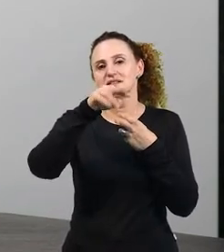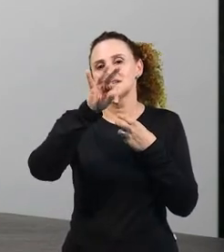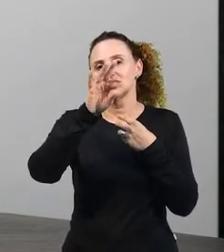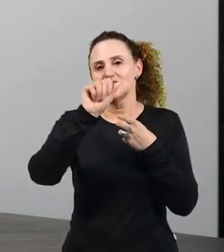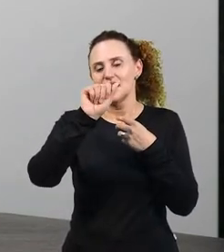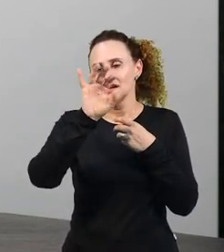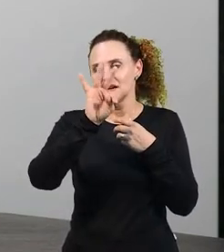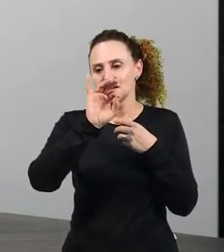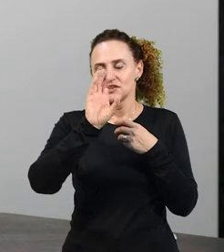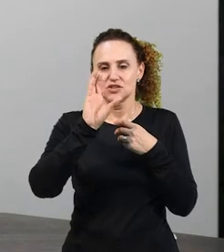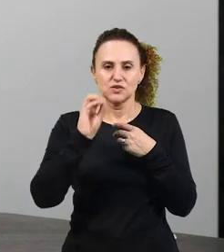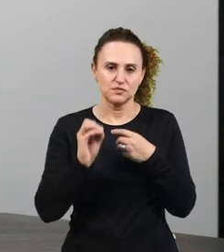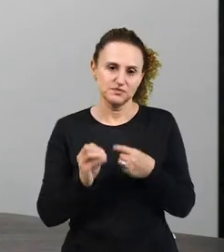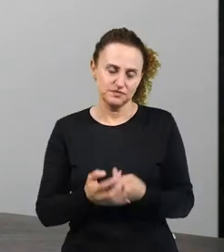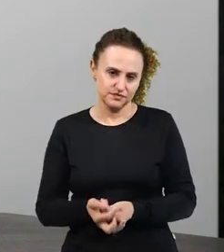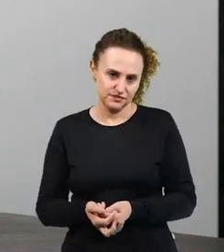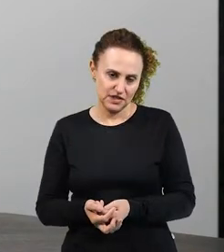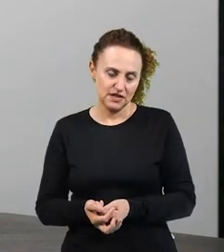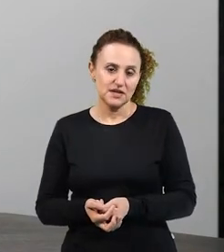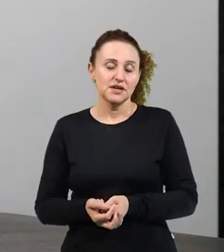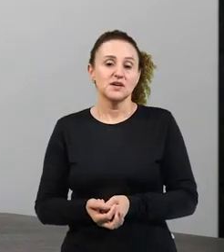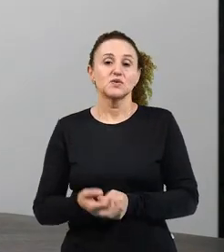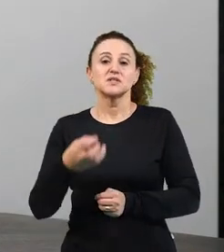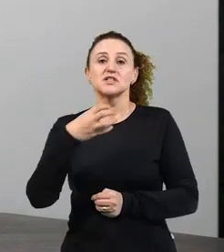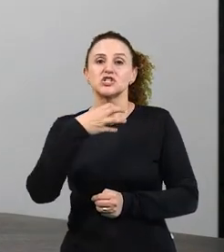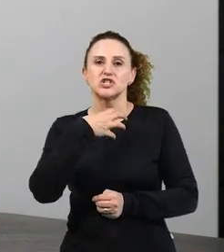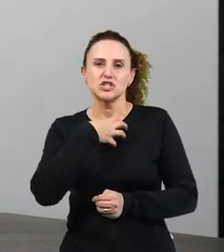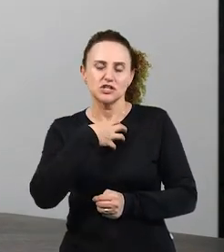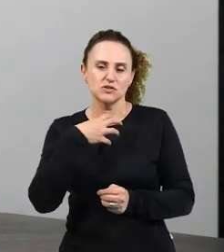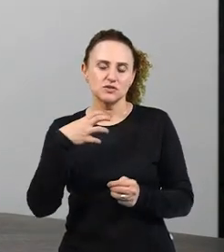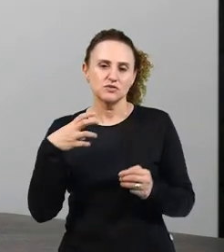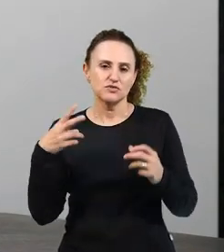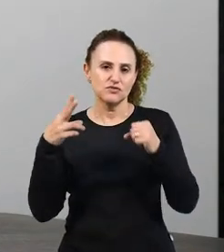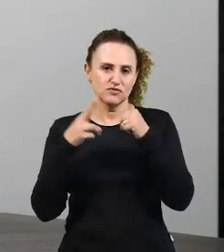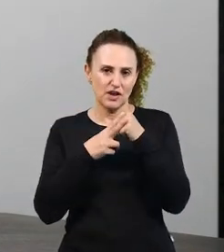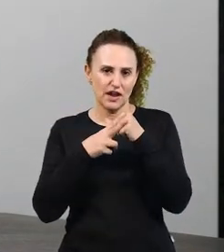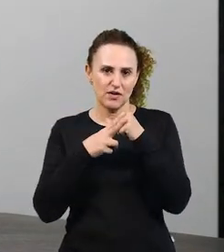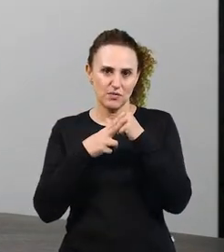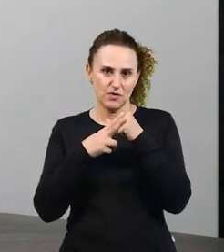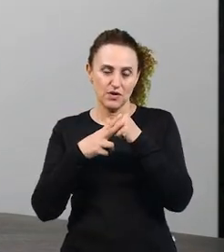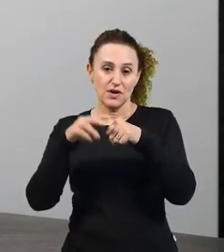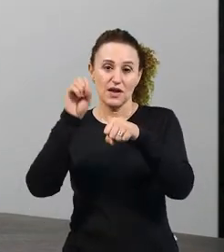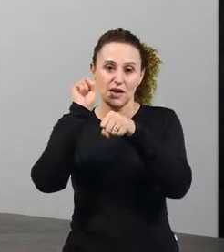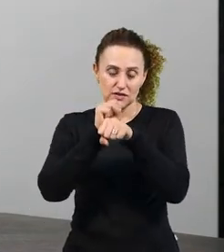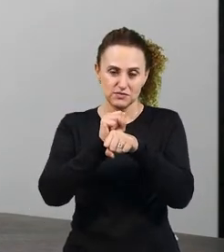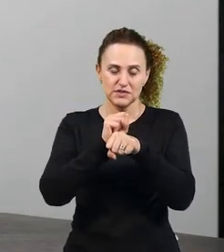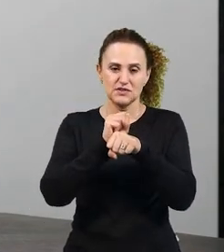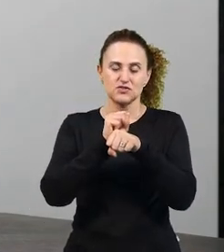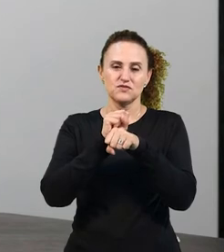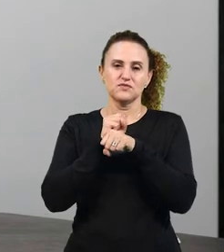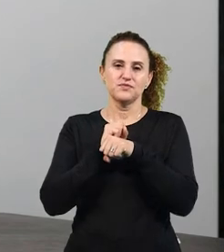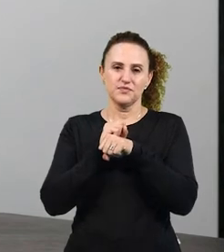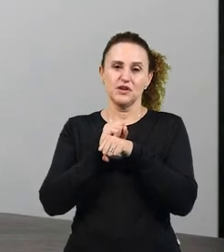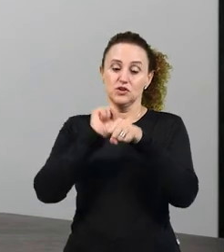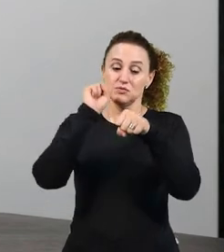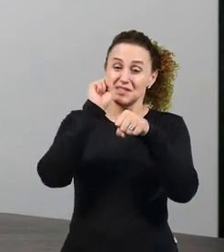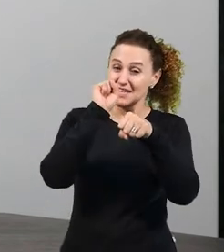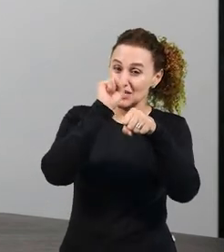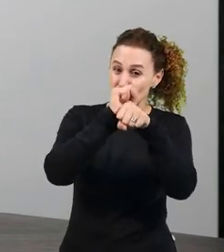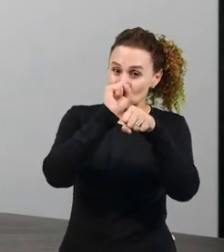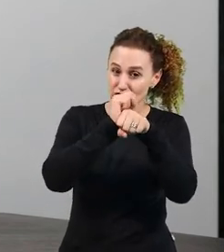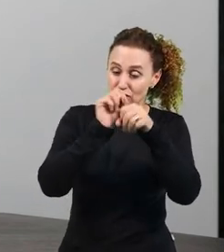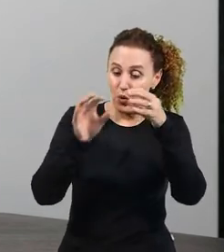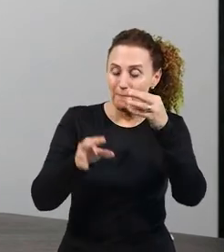Então, o que completa o sentido do verbo é um substantivo. Por isso, nesse caso, o humano